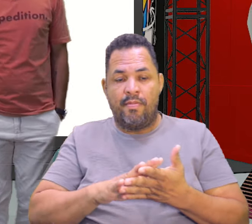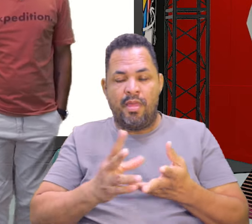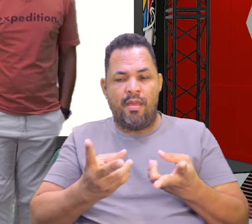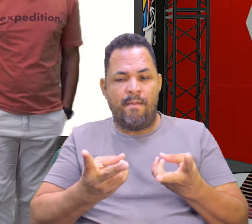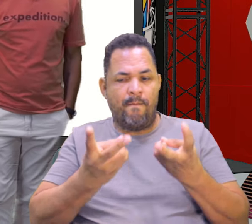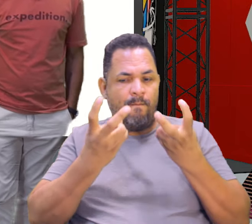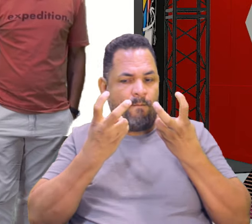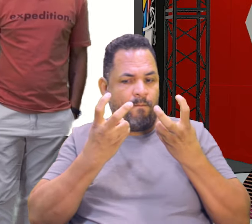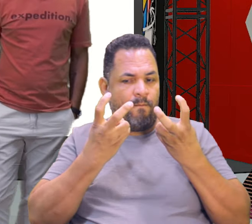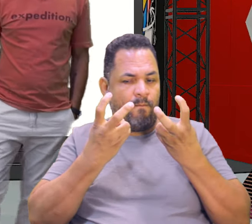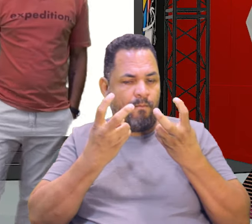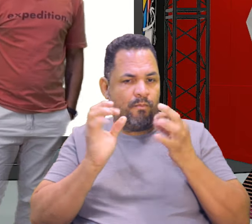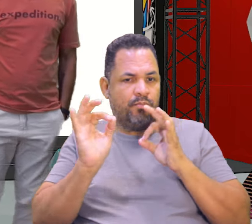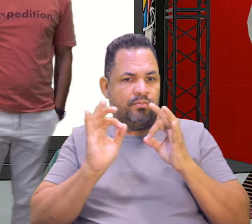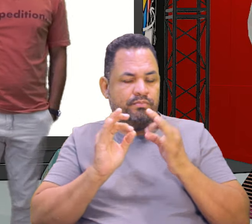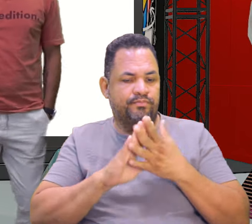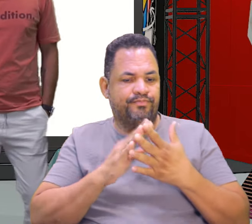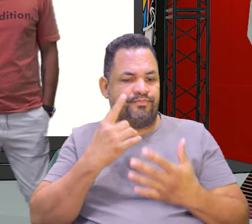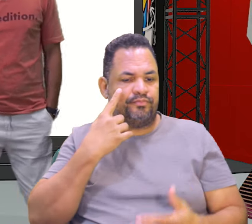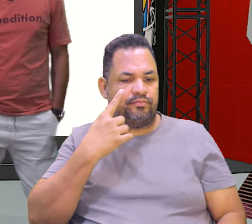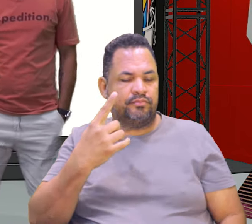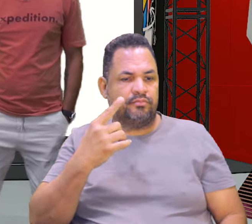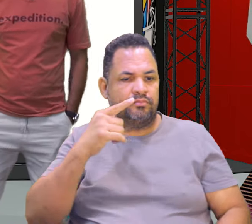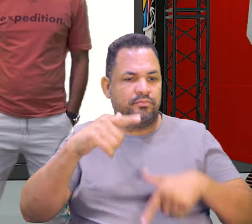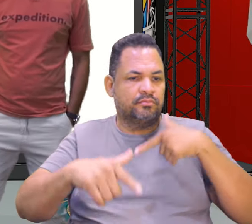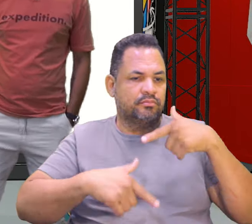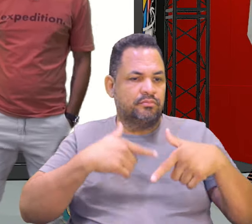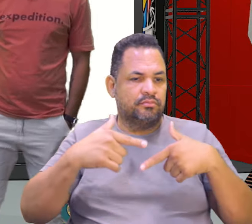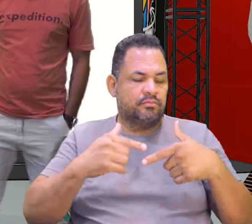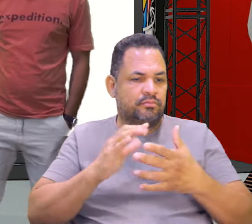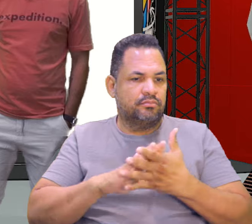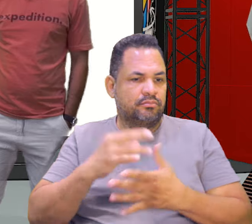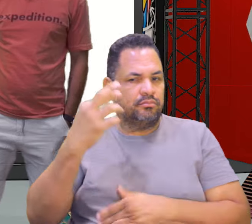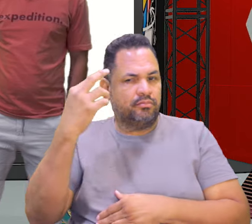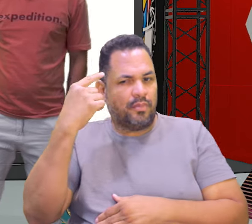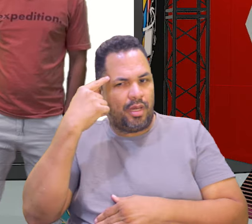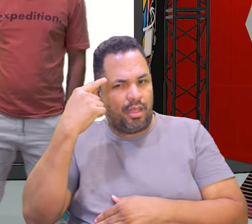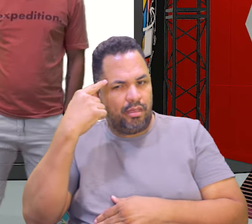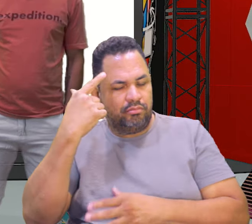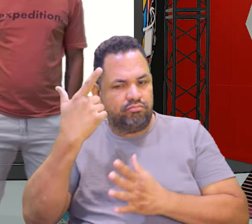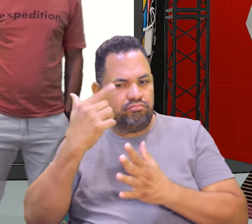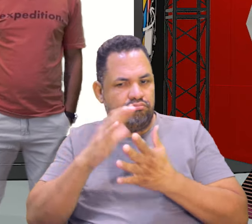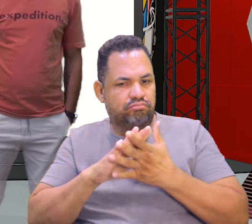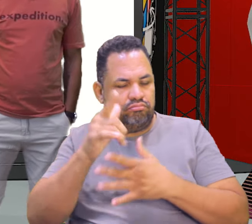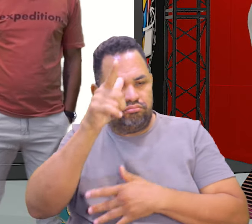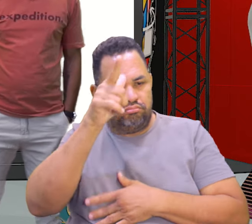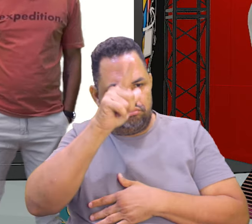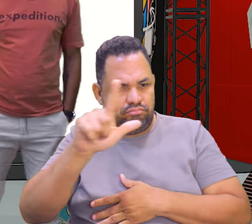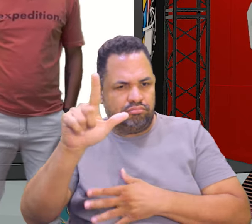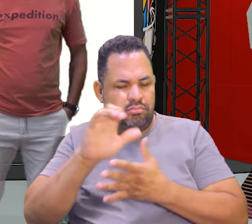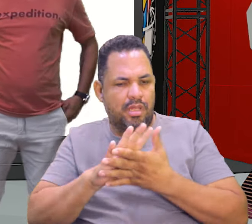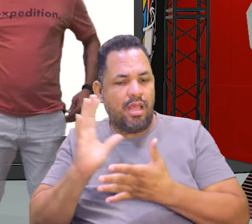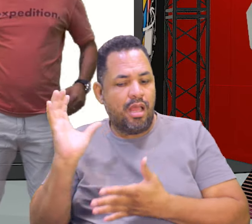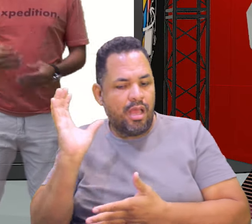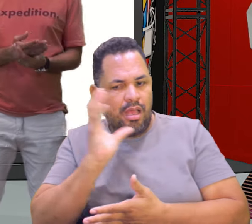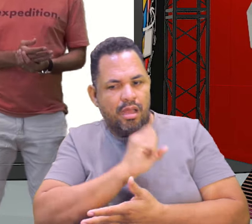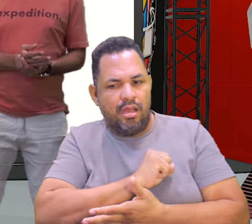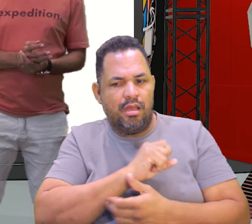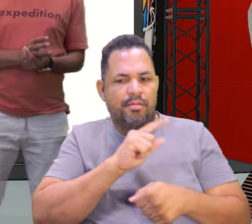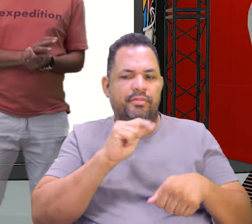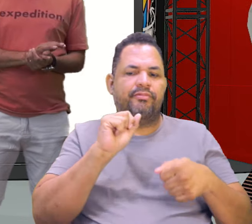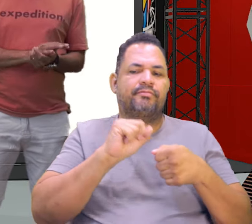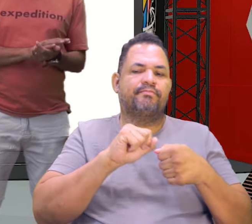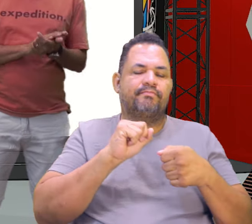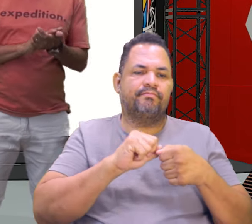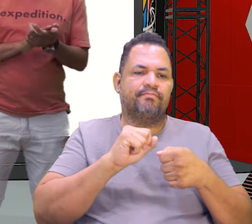percepção de que olhando e trabalhando o raciocínio lógico, a gente tem mais condição de fazer ela com mais agilidade, acertar da mesma